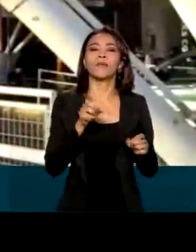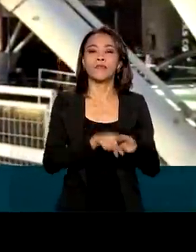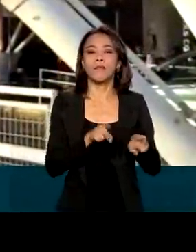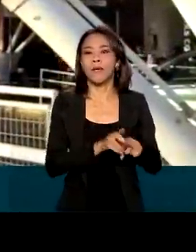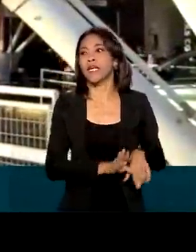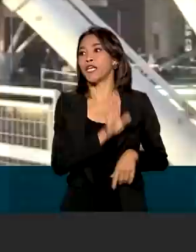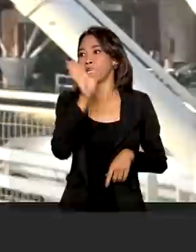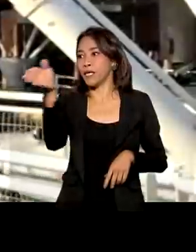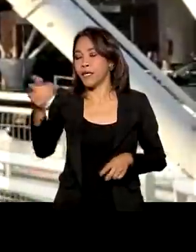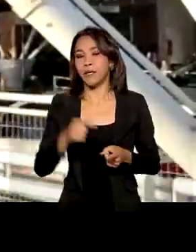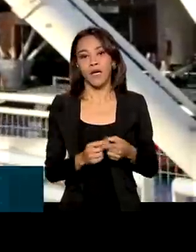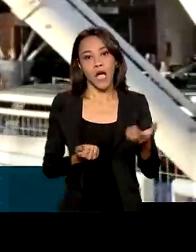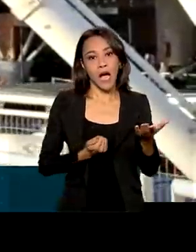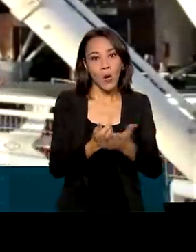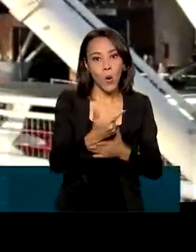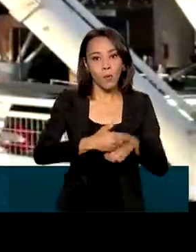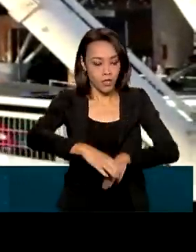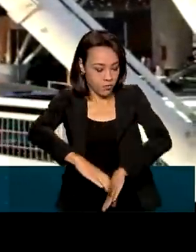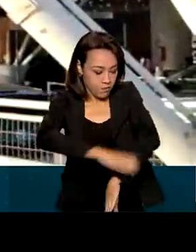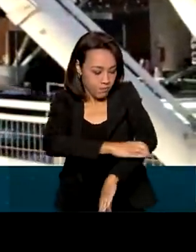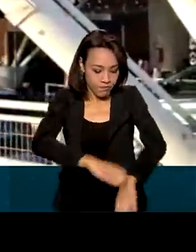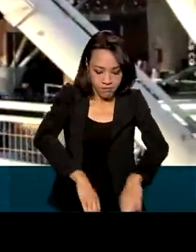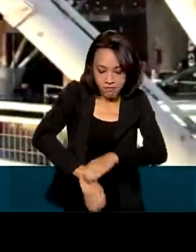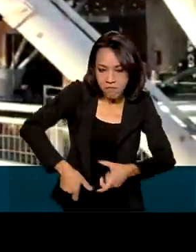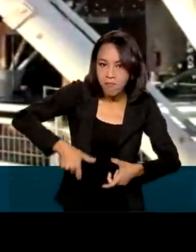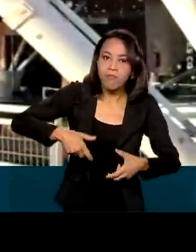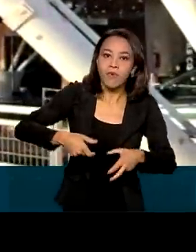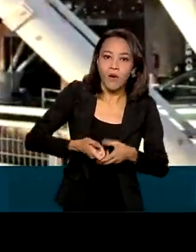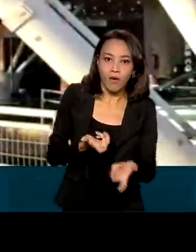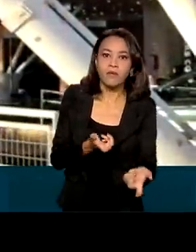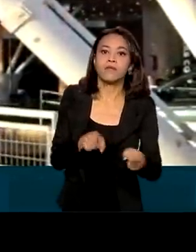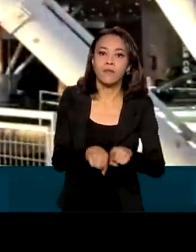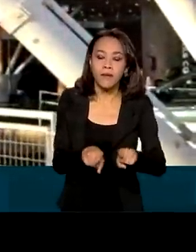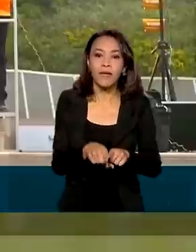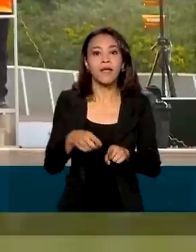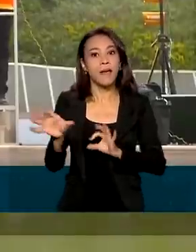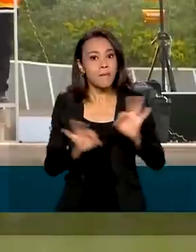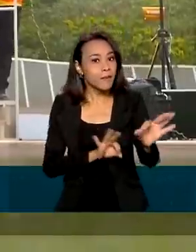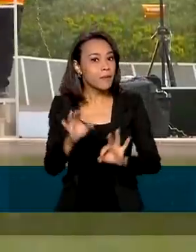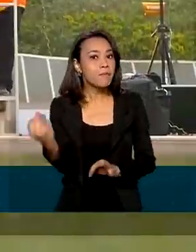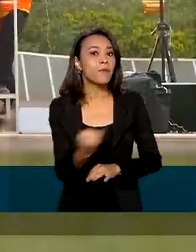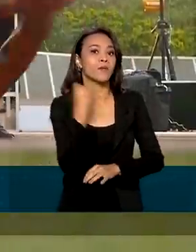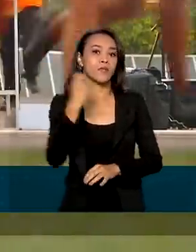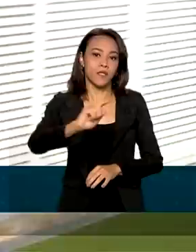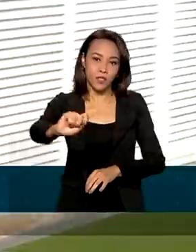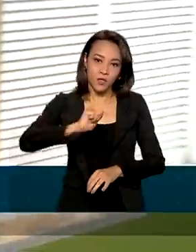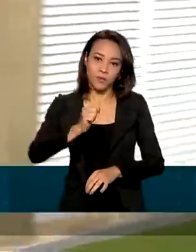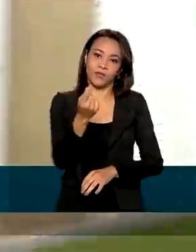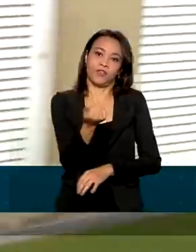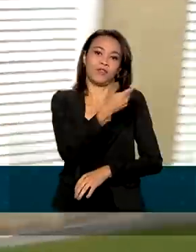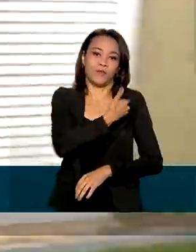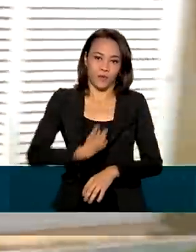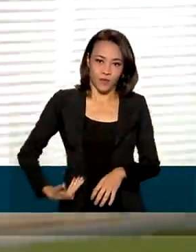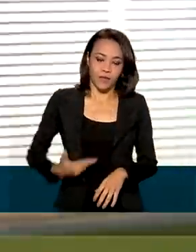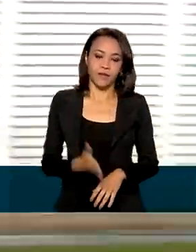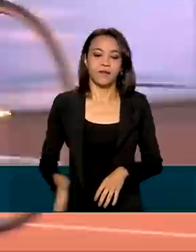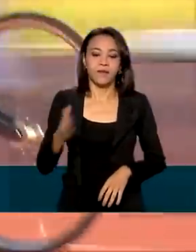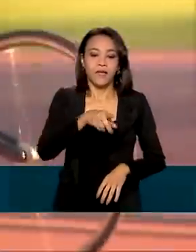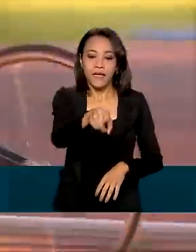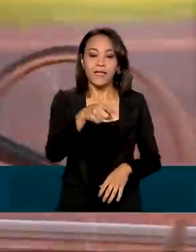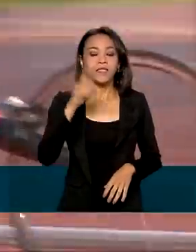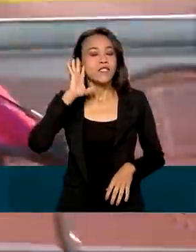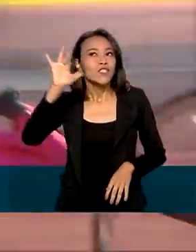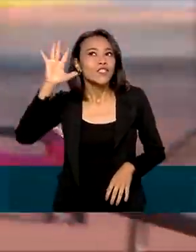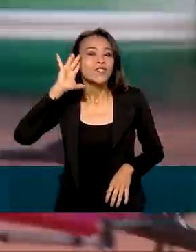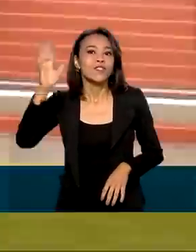prótese específica. O Bolsa Atleta realmente tem uma relevância muito grande na preparação desses atletas. Para quem respira superação no esporte, a